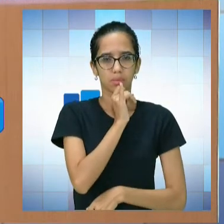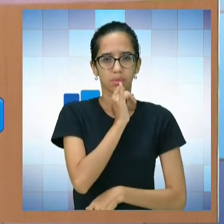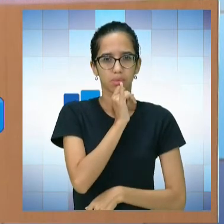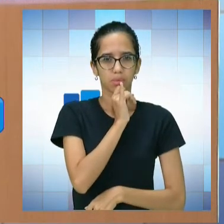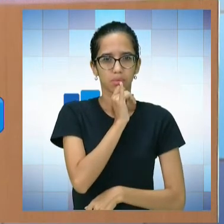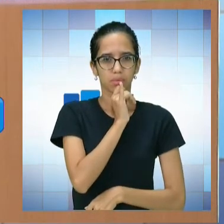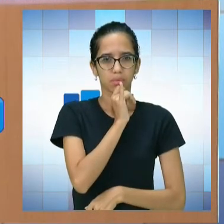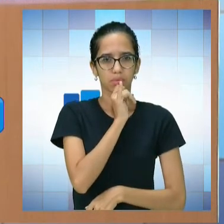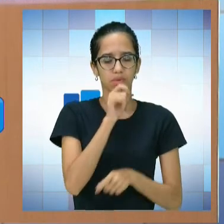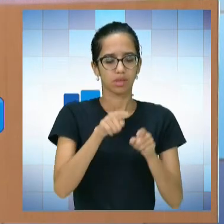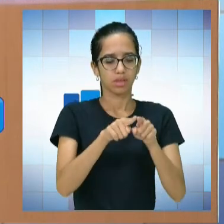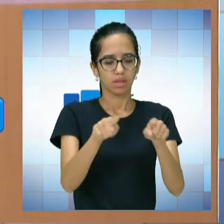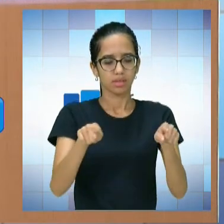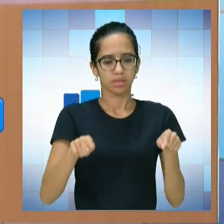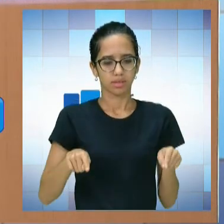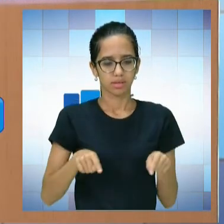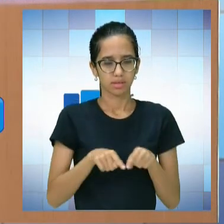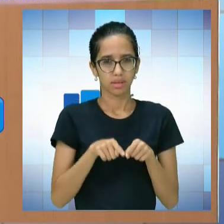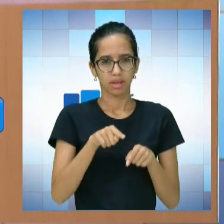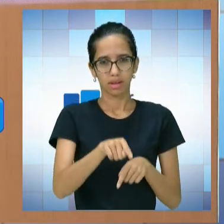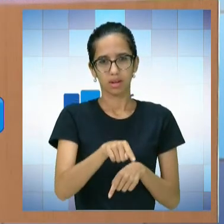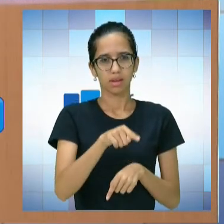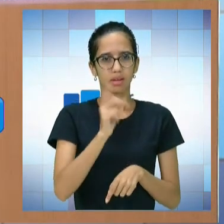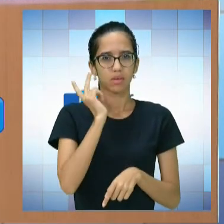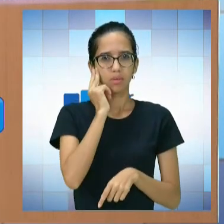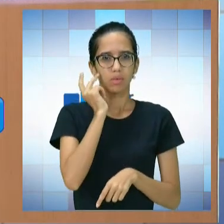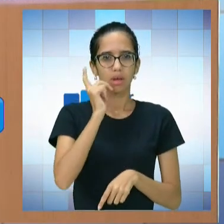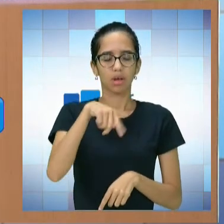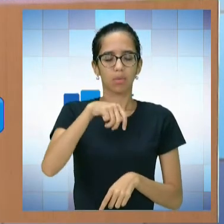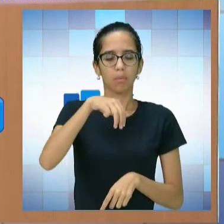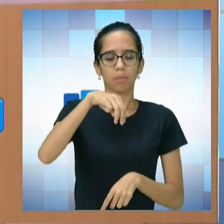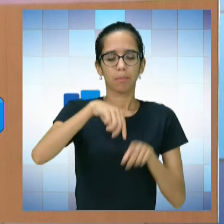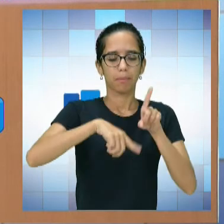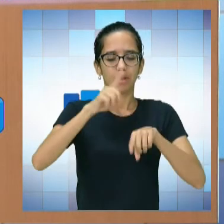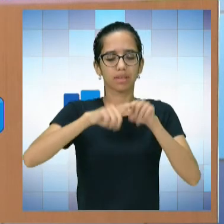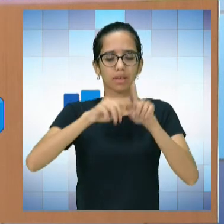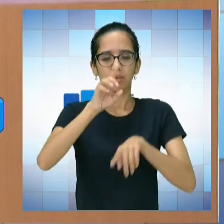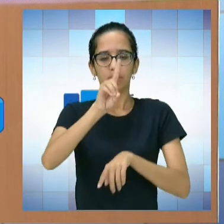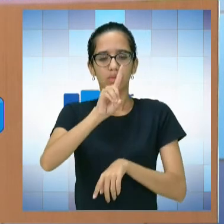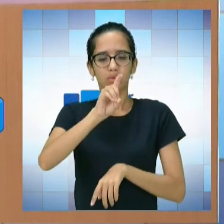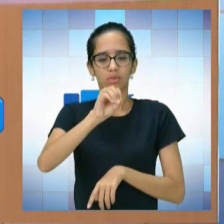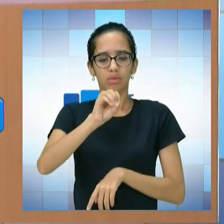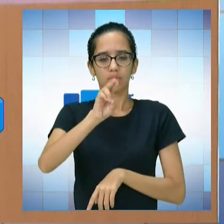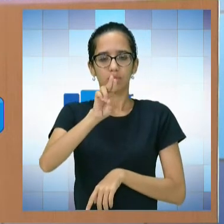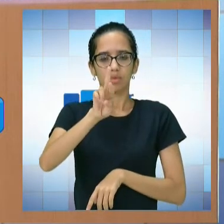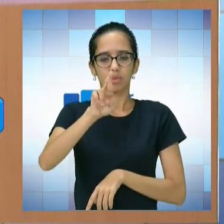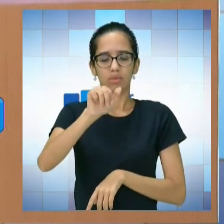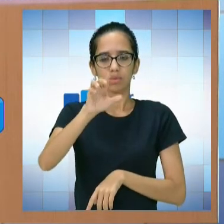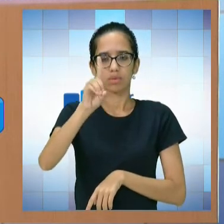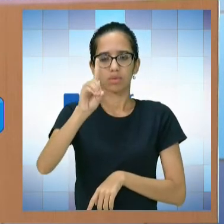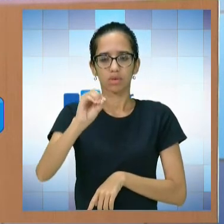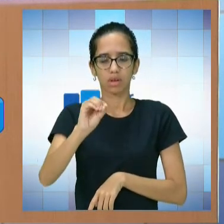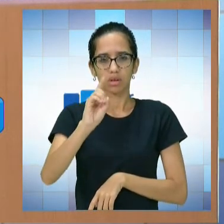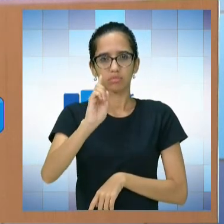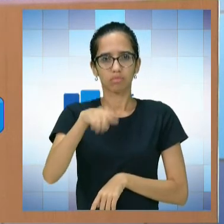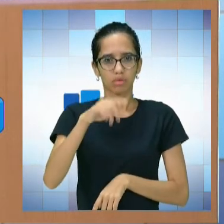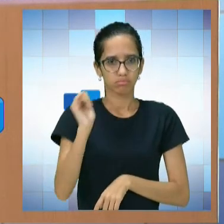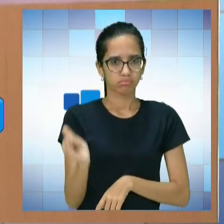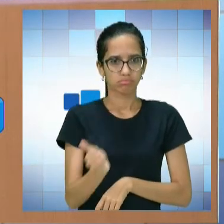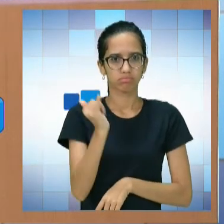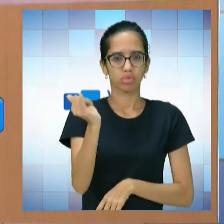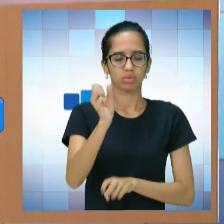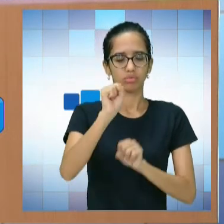na sala regular, que é o material dourado. Então, ele é bastante eficiente para o ensino da